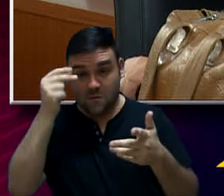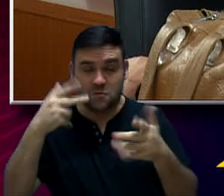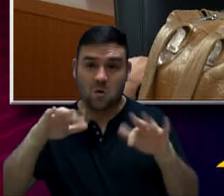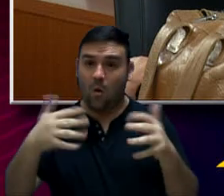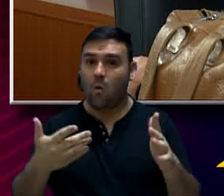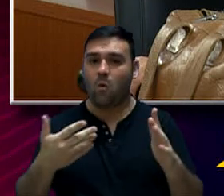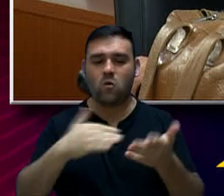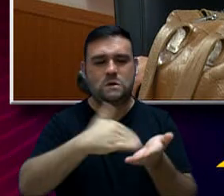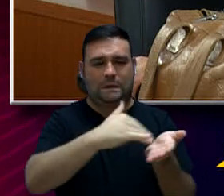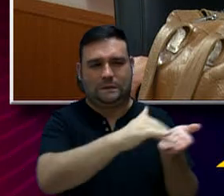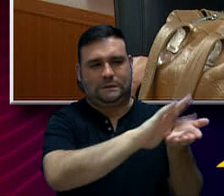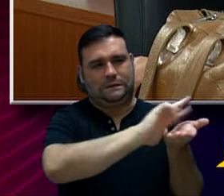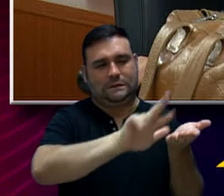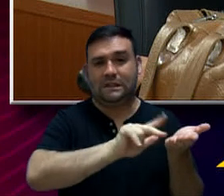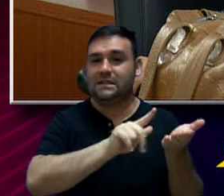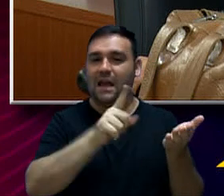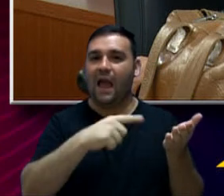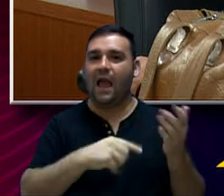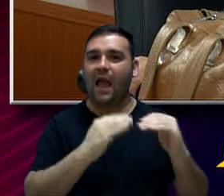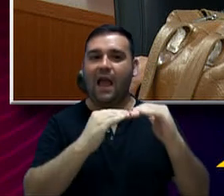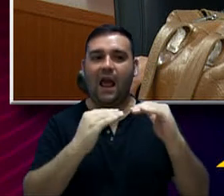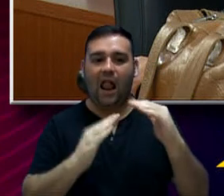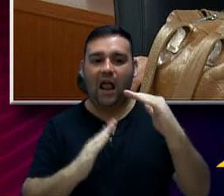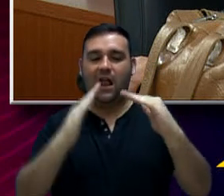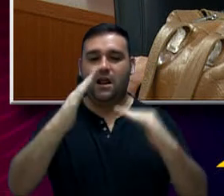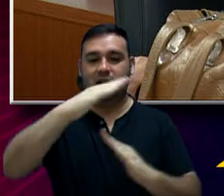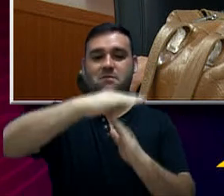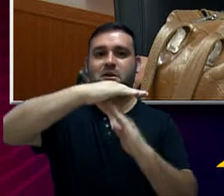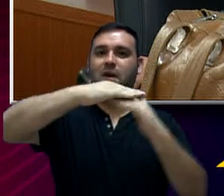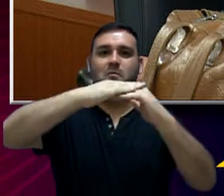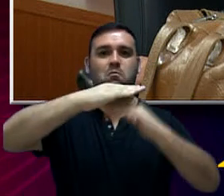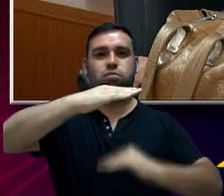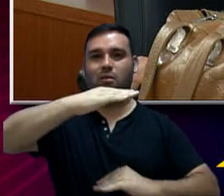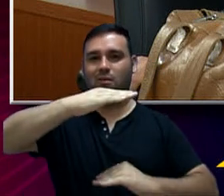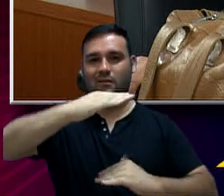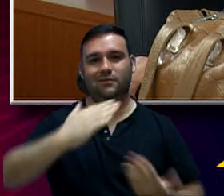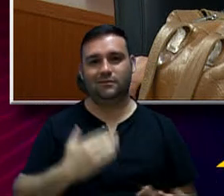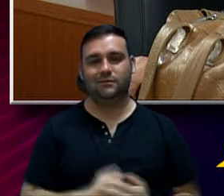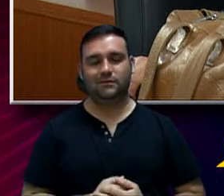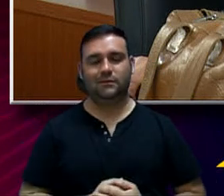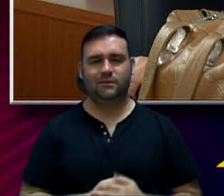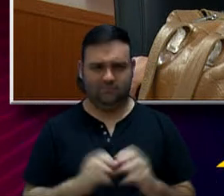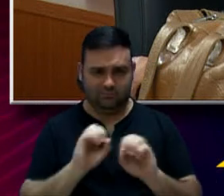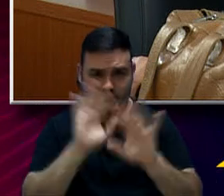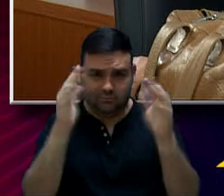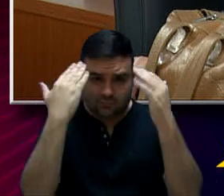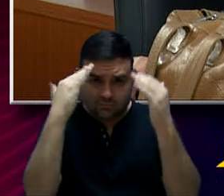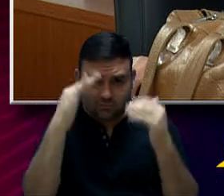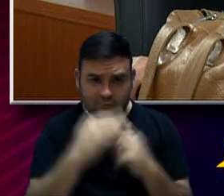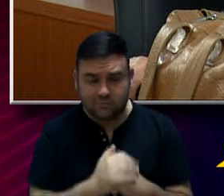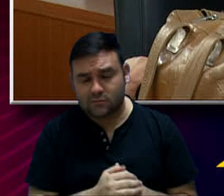bem abaixo dos limites estabelecidos. Ficou mais claro?